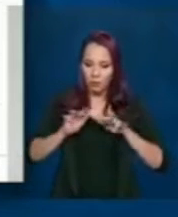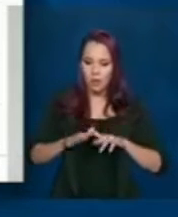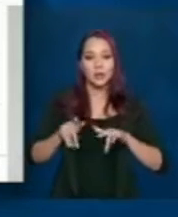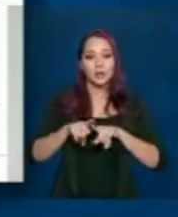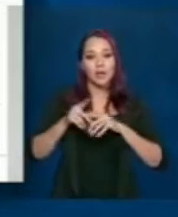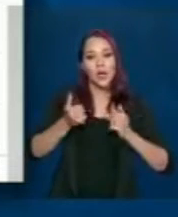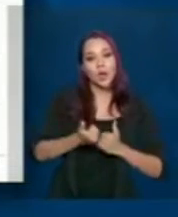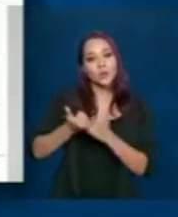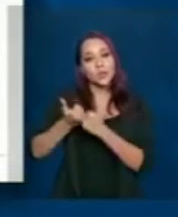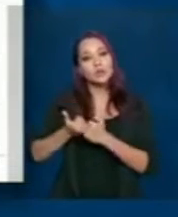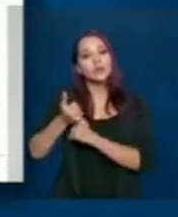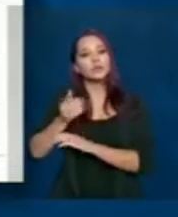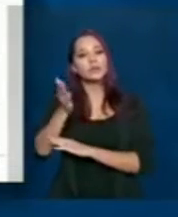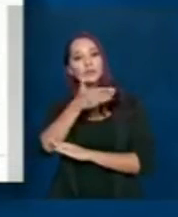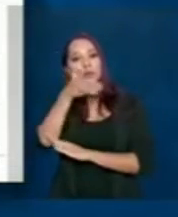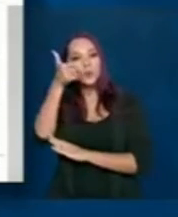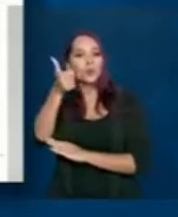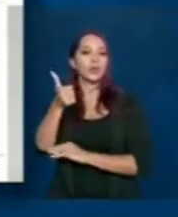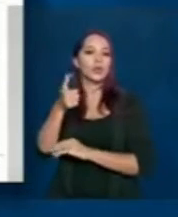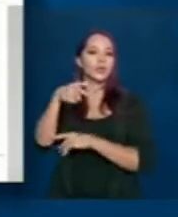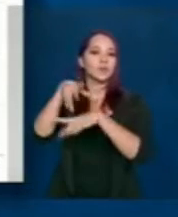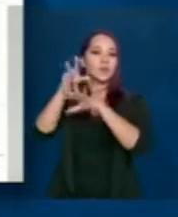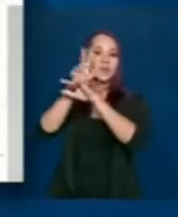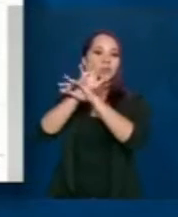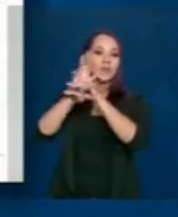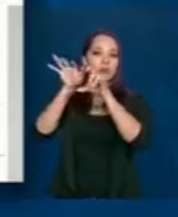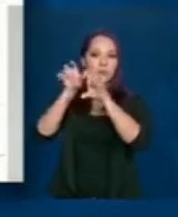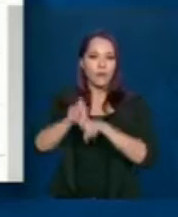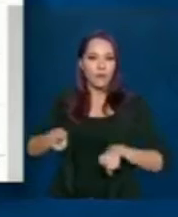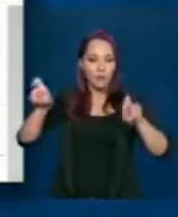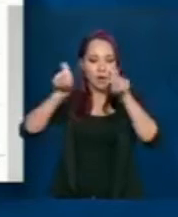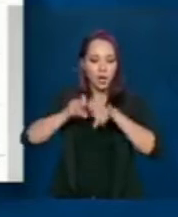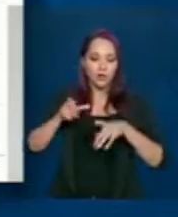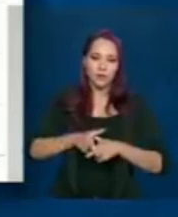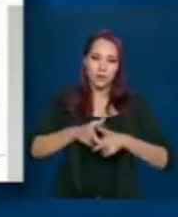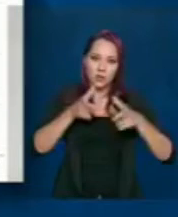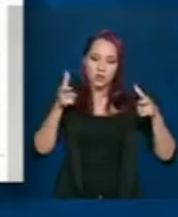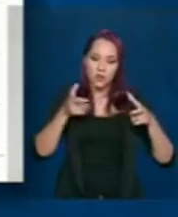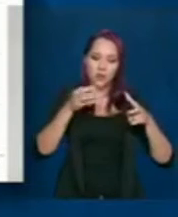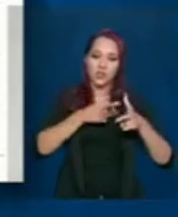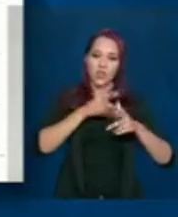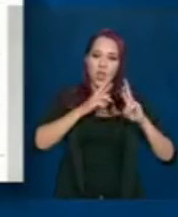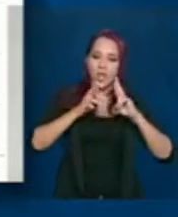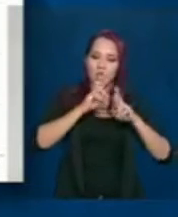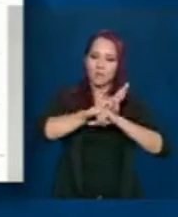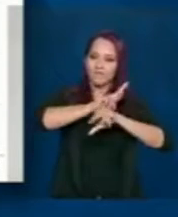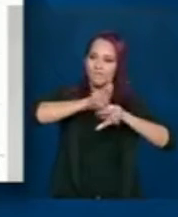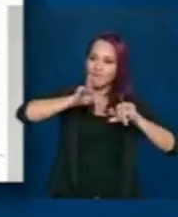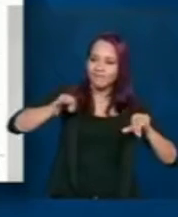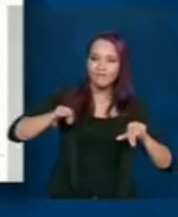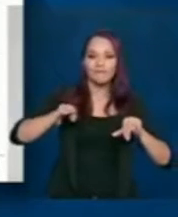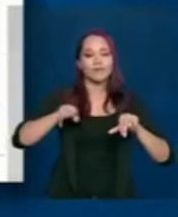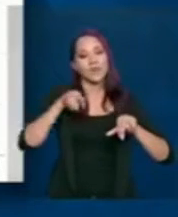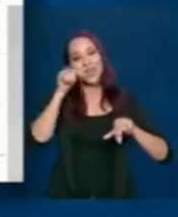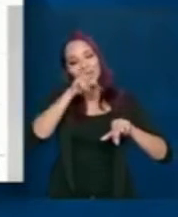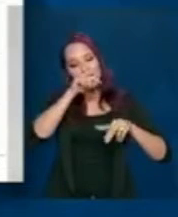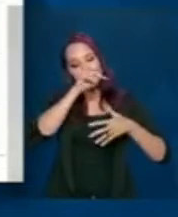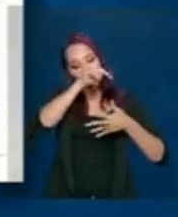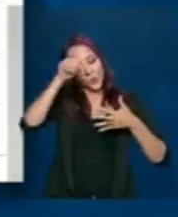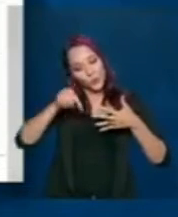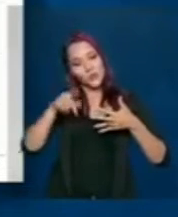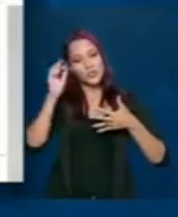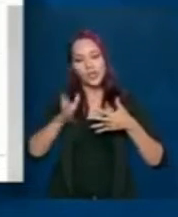auxiliando na questão de melhoria na questão de informática, ampliação da capacidade de rede. São pontos que a gente tem